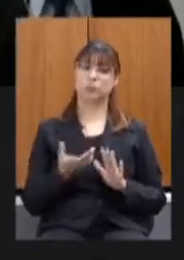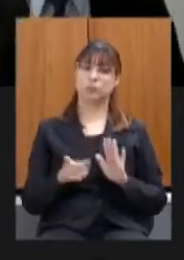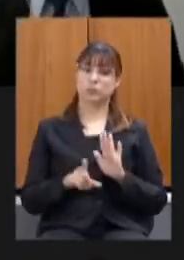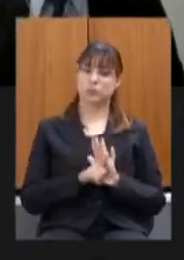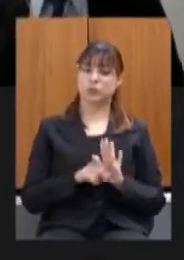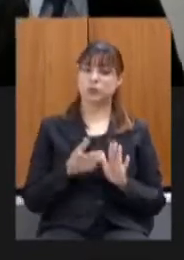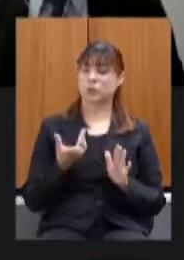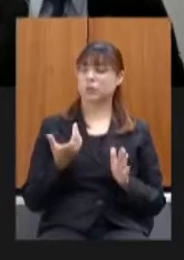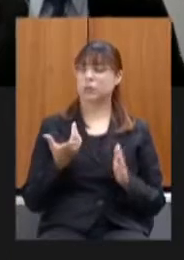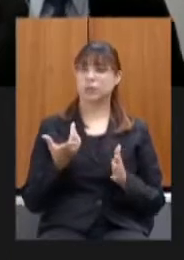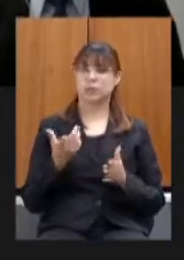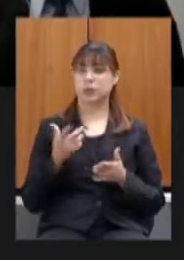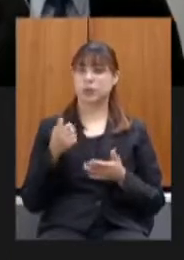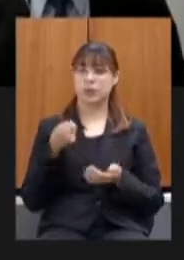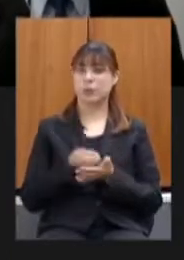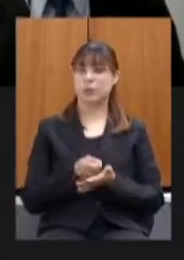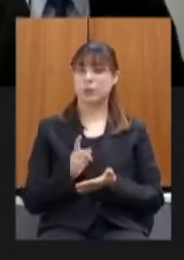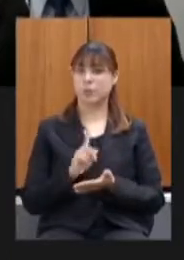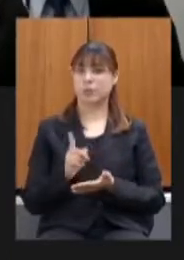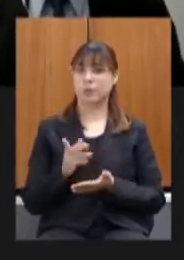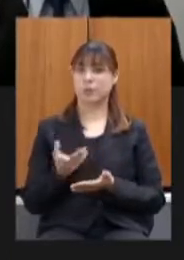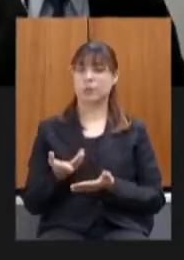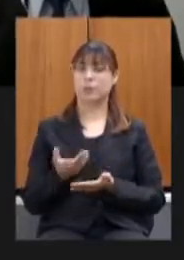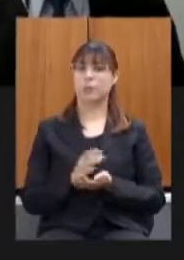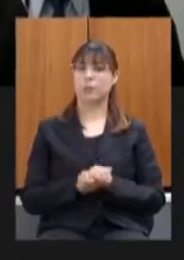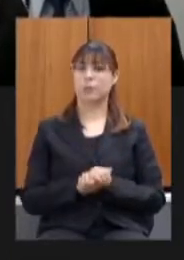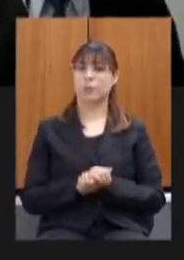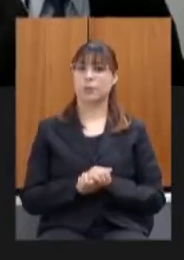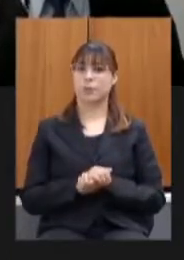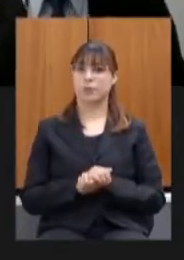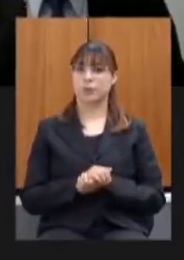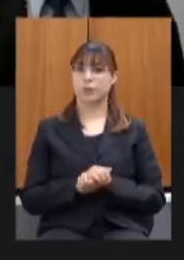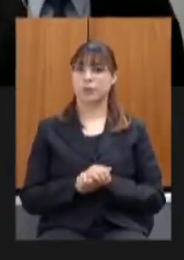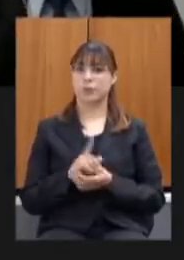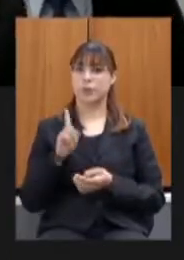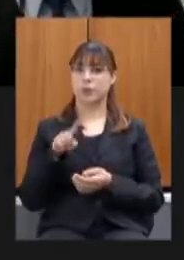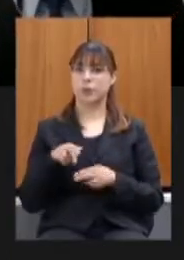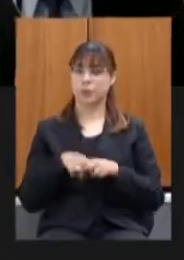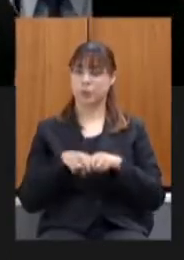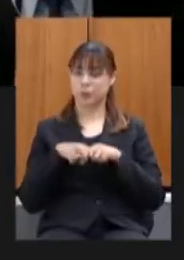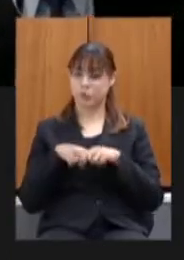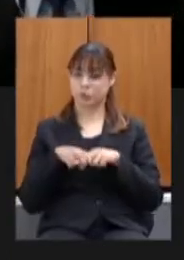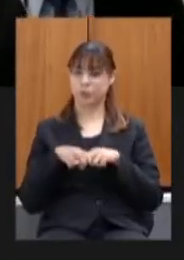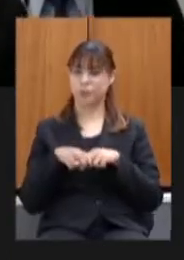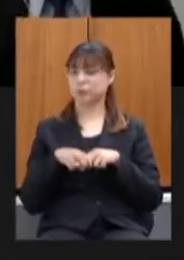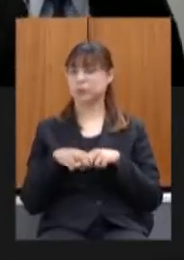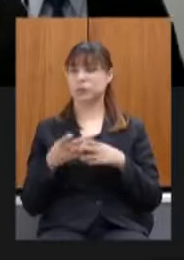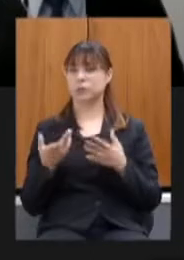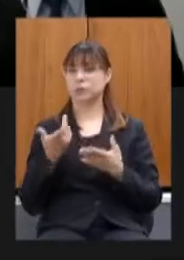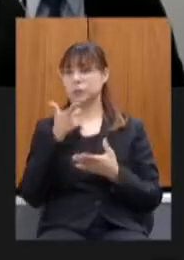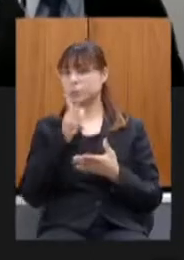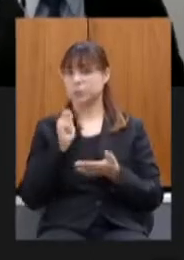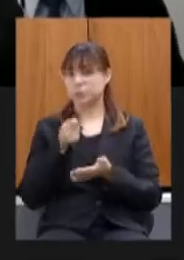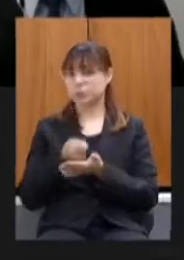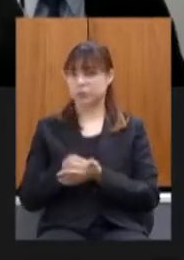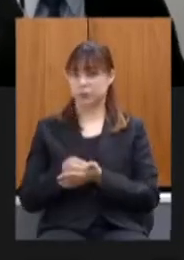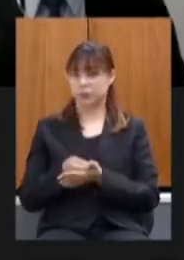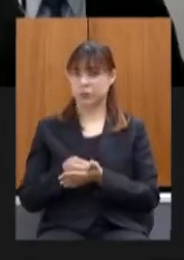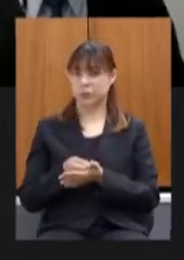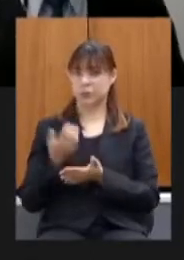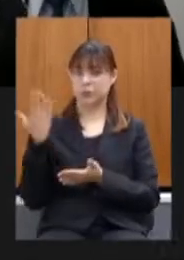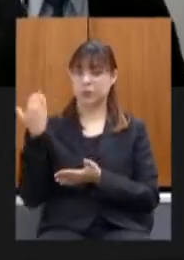garantia exigida pela inadimplência do estado em função da sua impossibilidade de fazer o pagamento se iniciou lá em